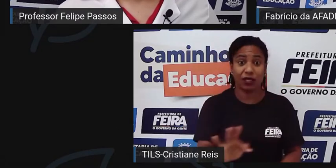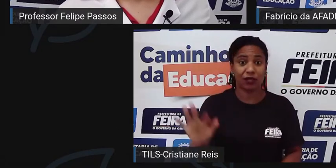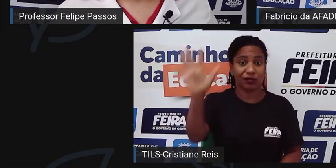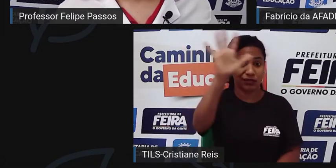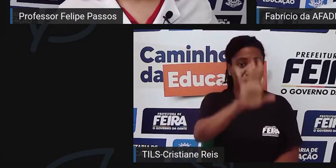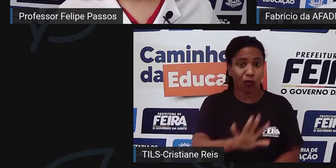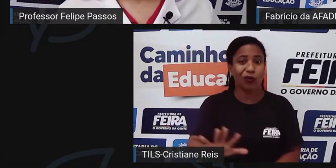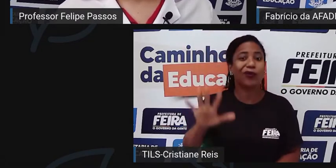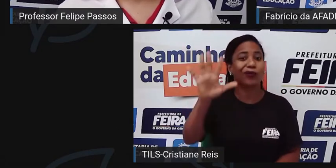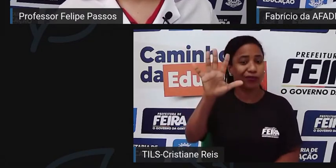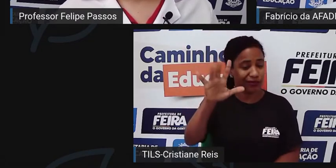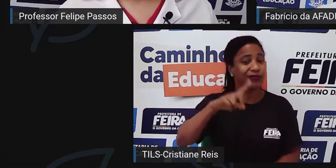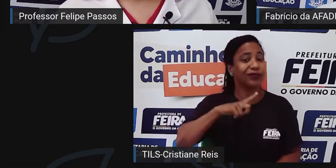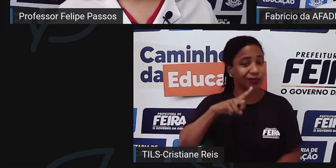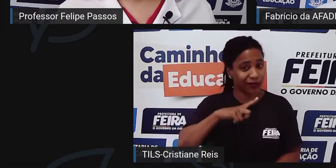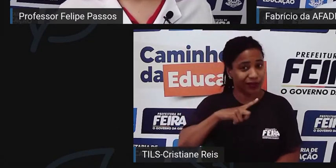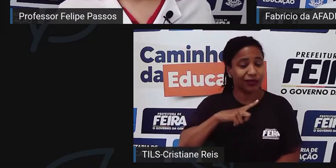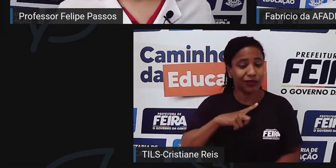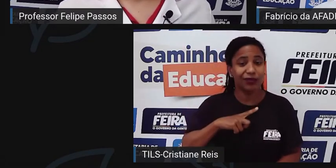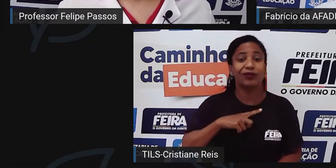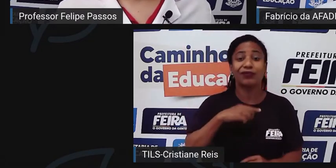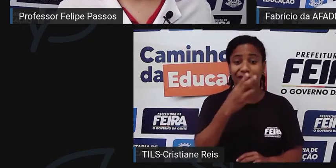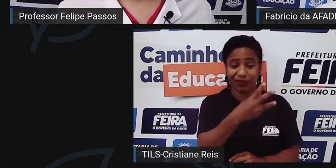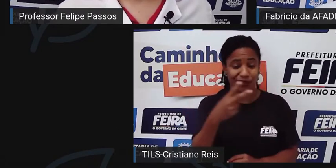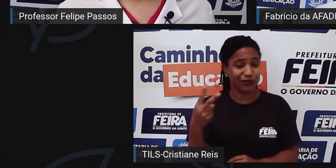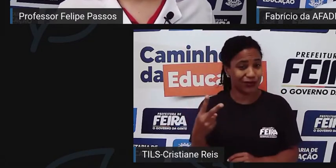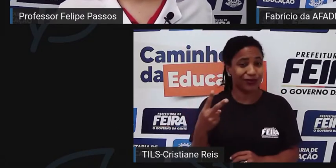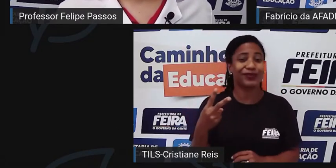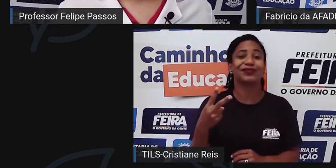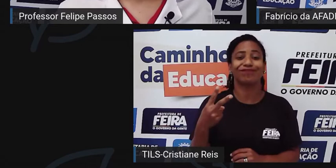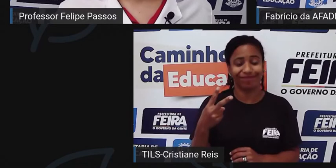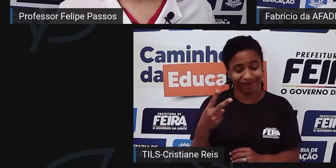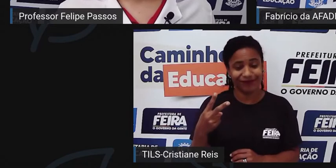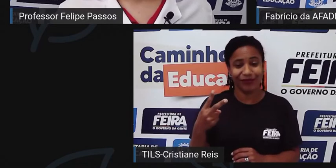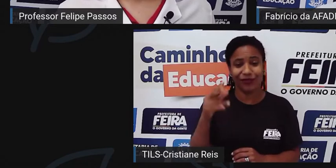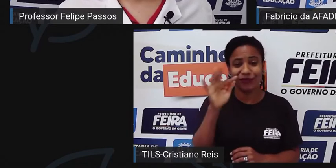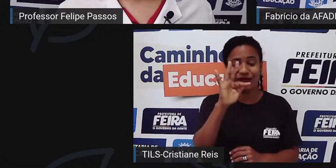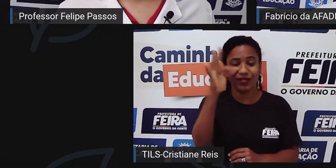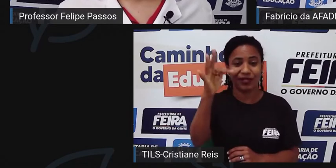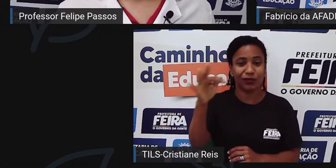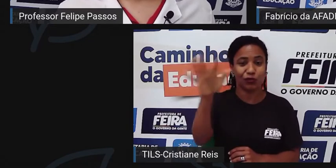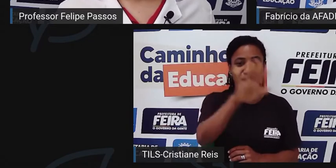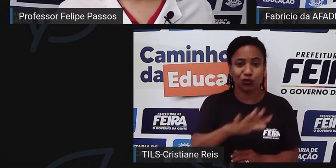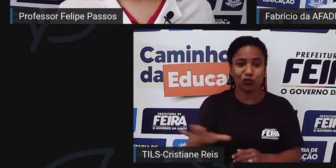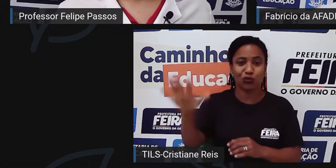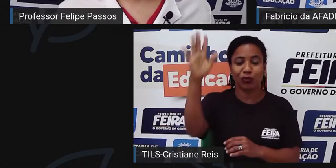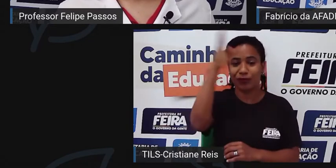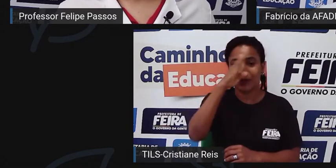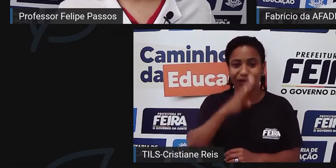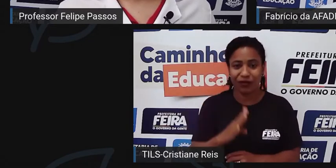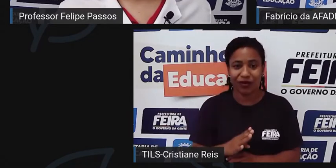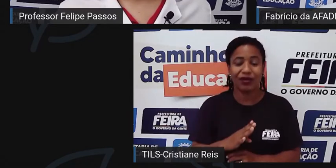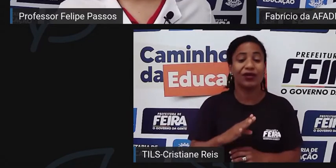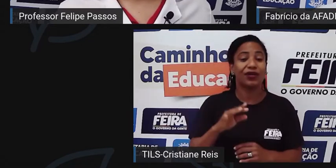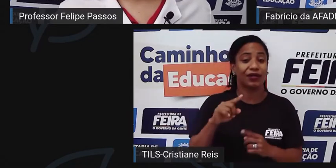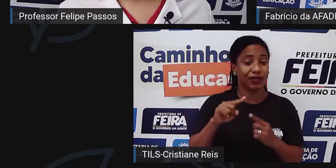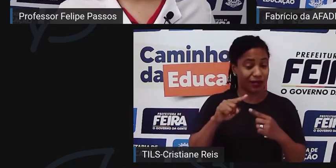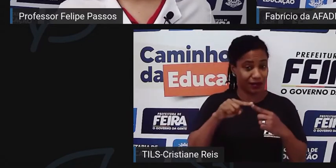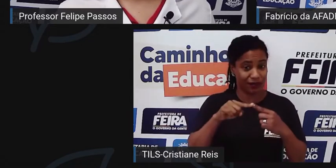federação, são 32 associações, espalhadas por todo o Brasil. Temos a FENAFAL, que é a